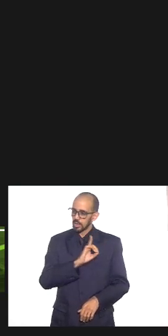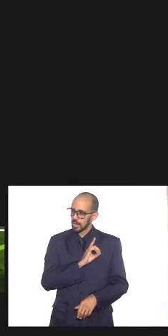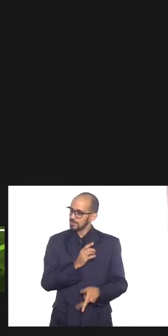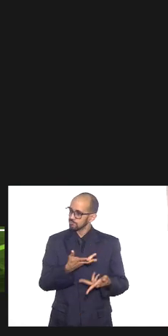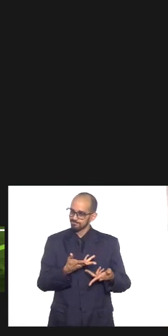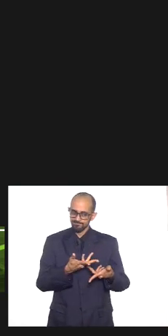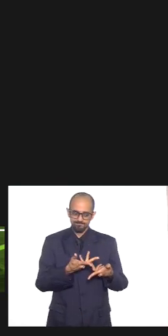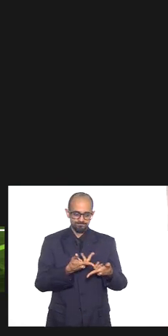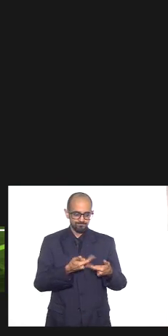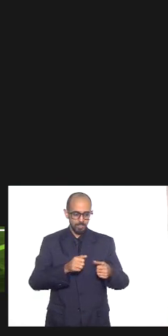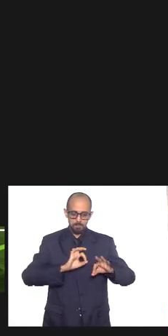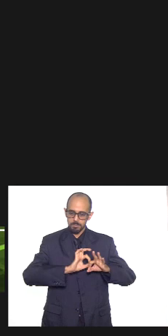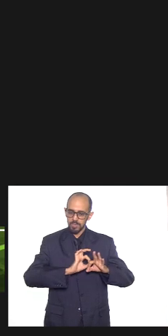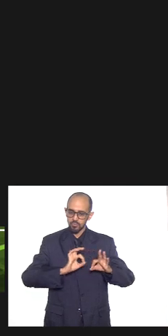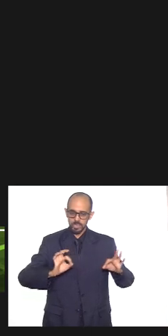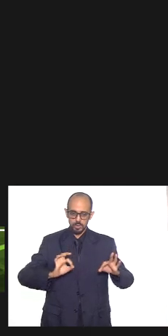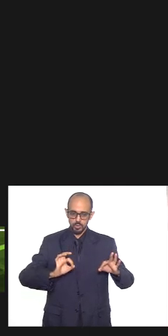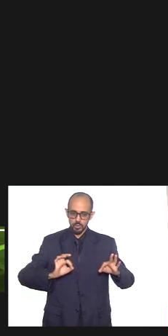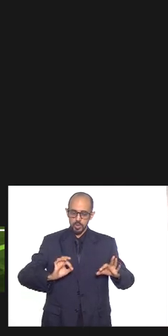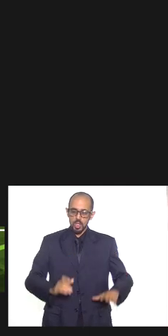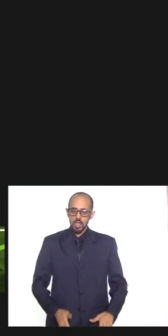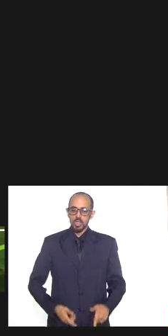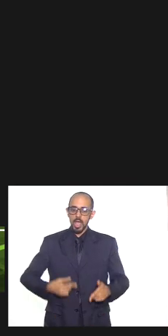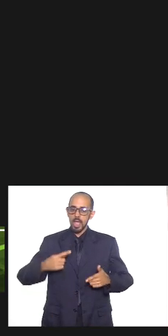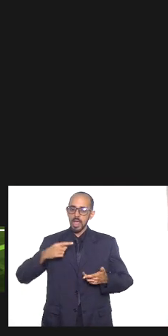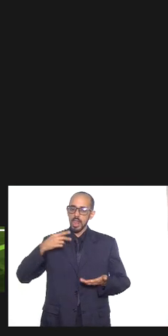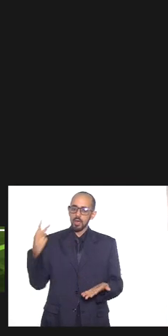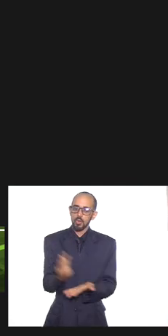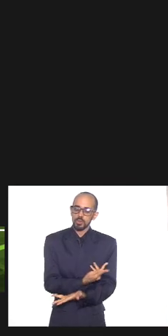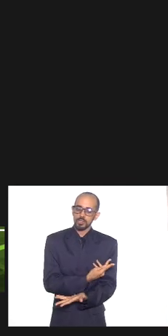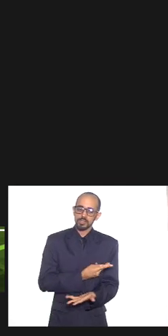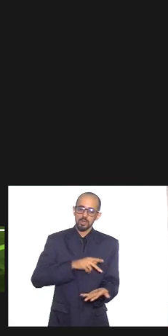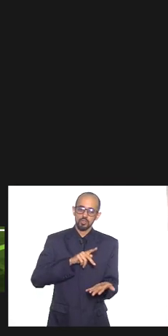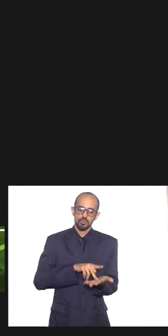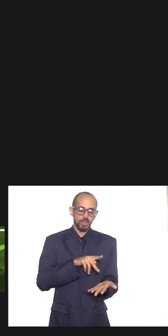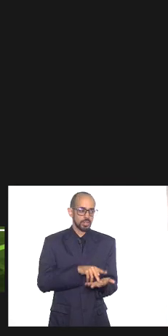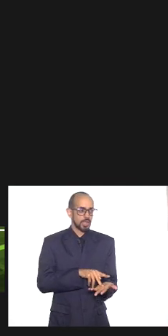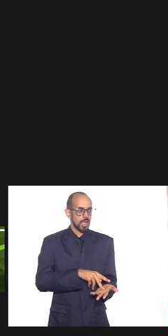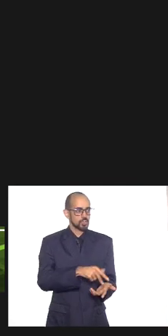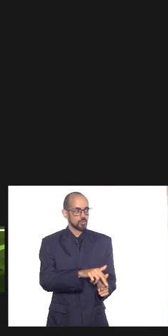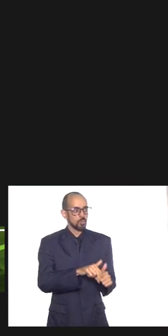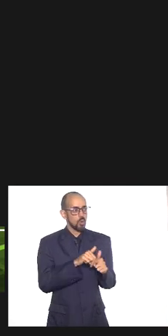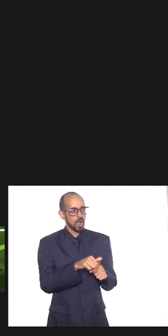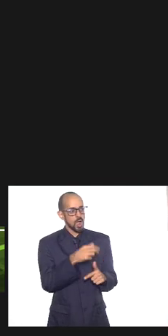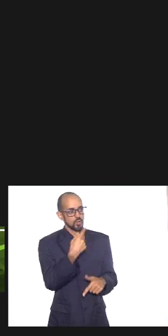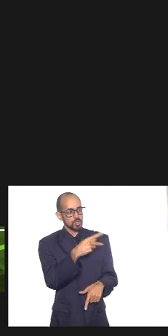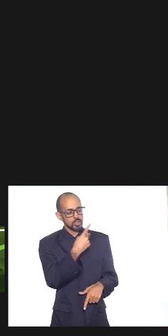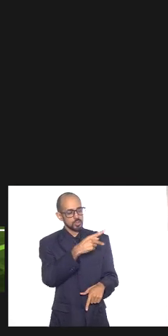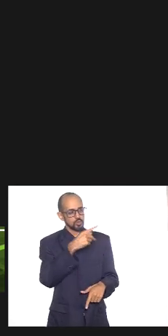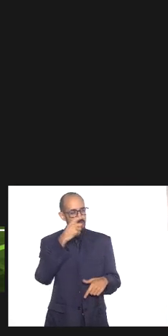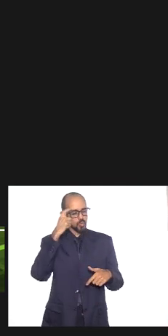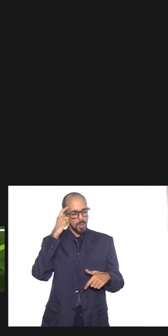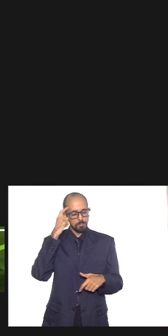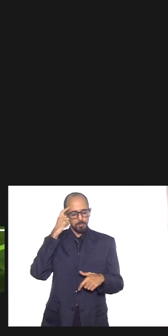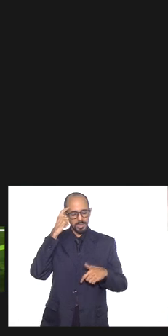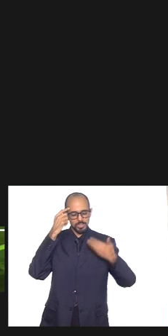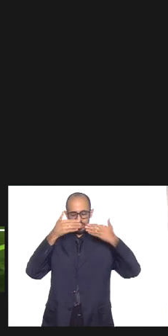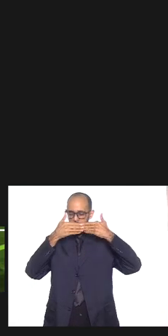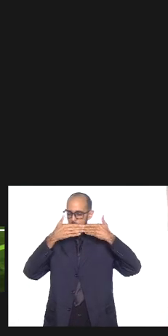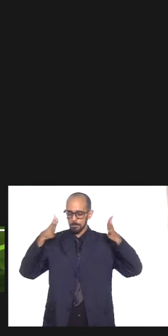na Decrade ela virou uma realidade graças a você a sua cabeça aberta você é um homem